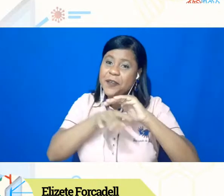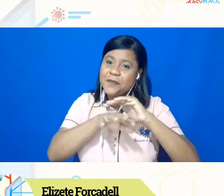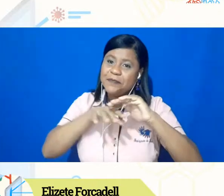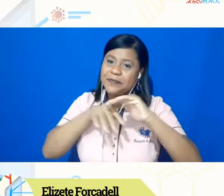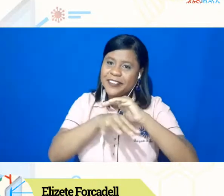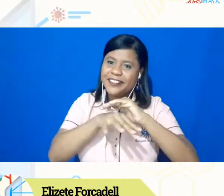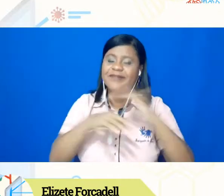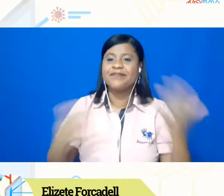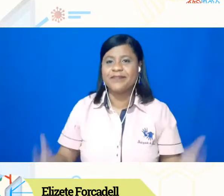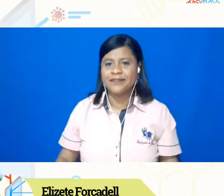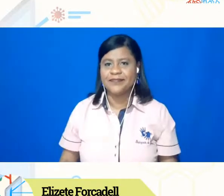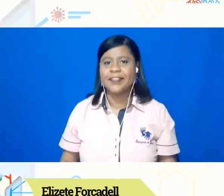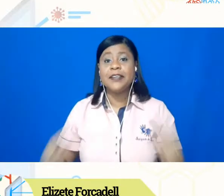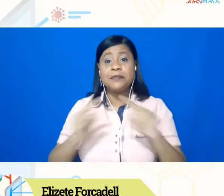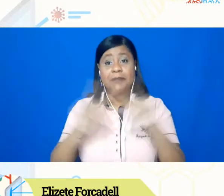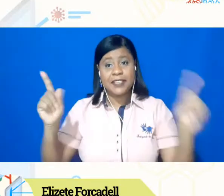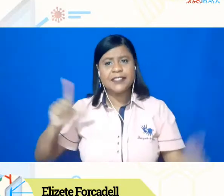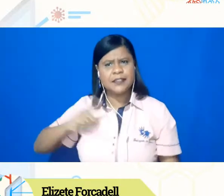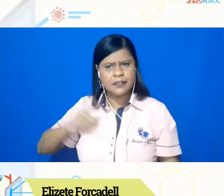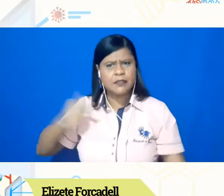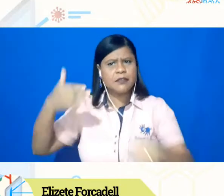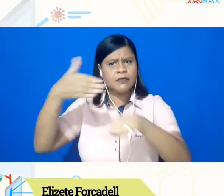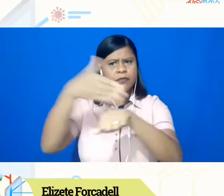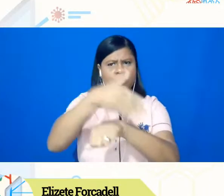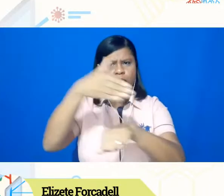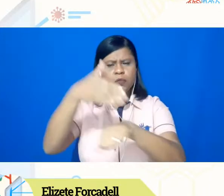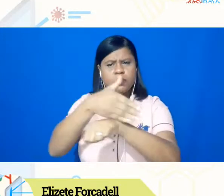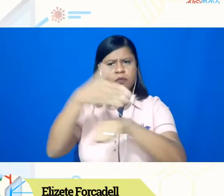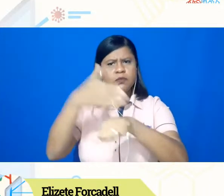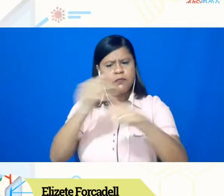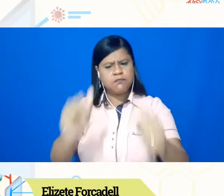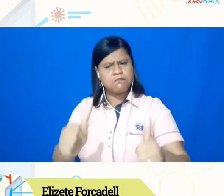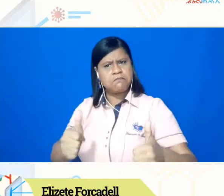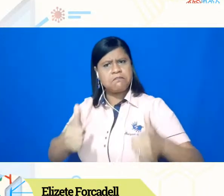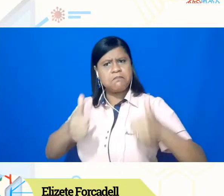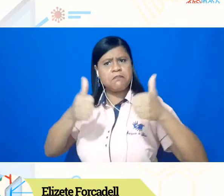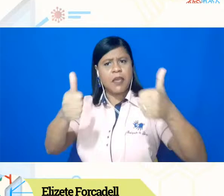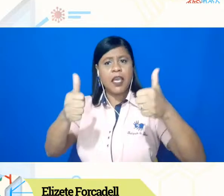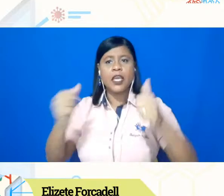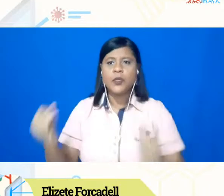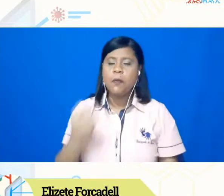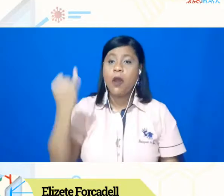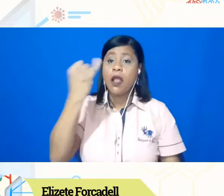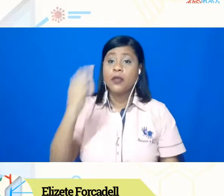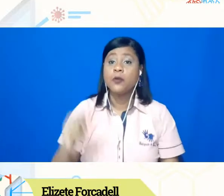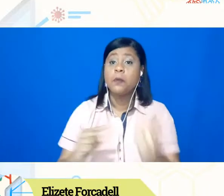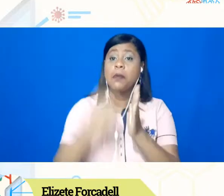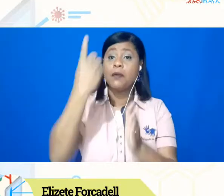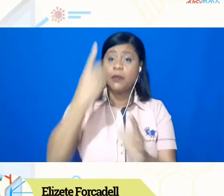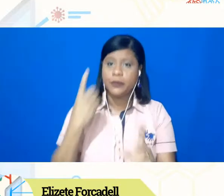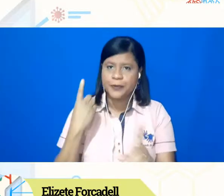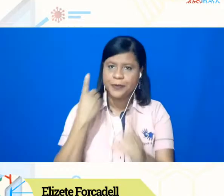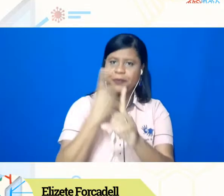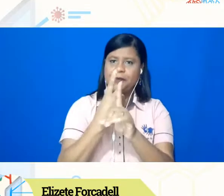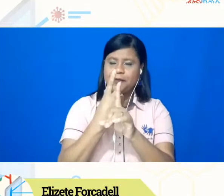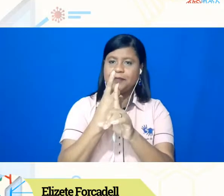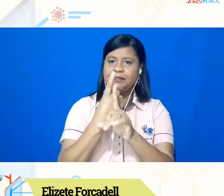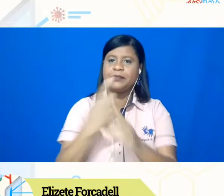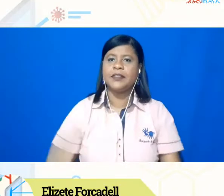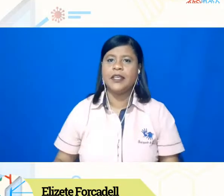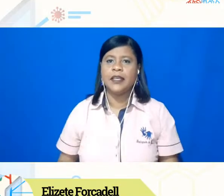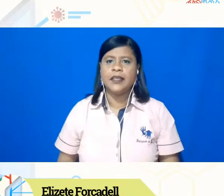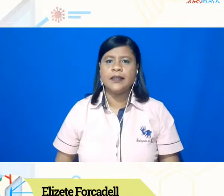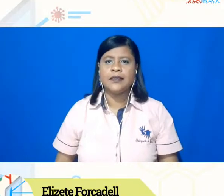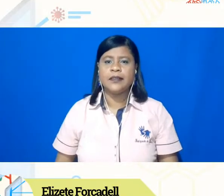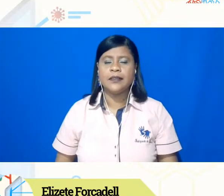nós tivemos uma participação super importante no primeiro encontro, e tivemos um